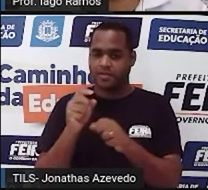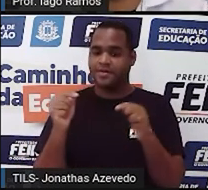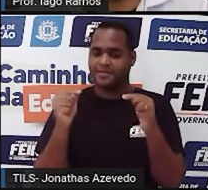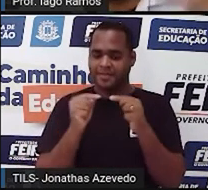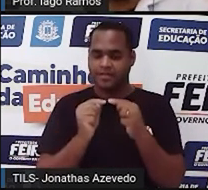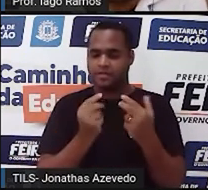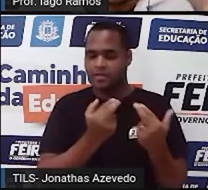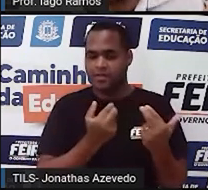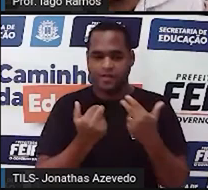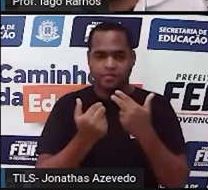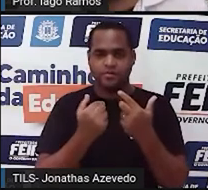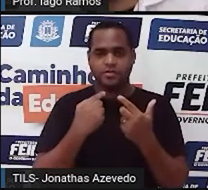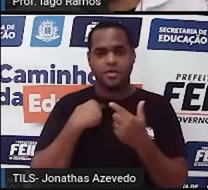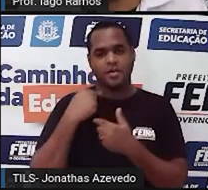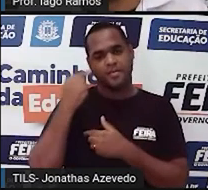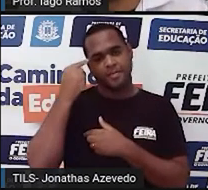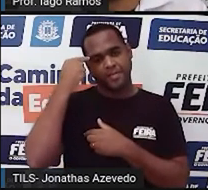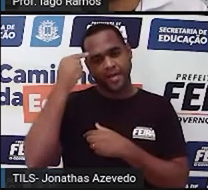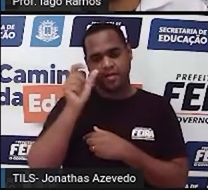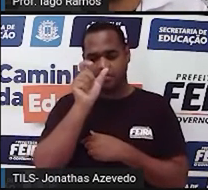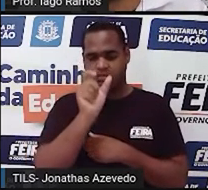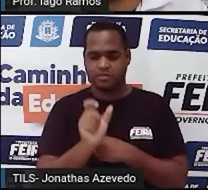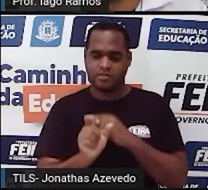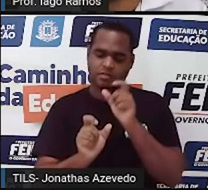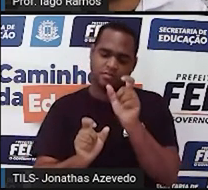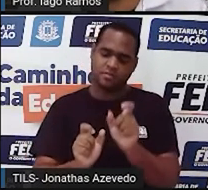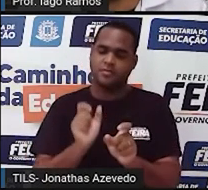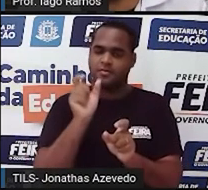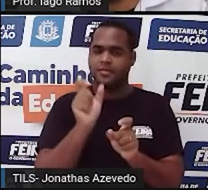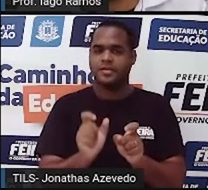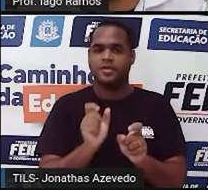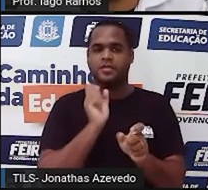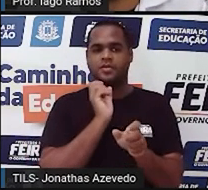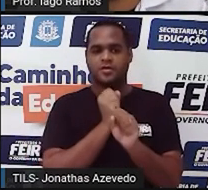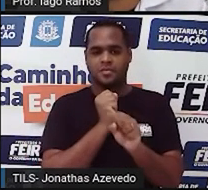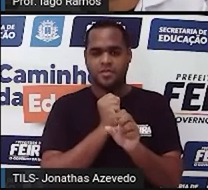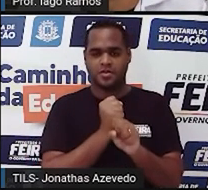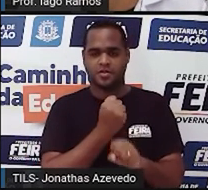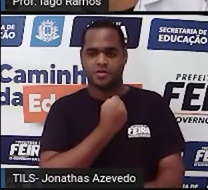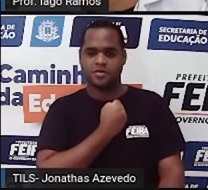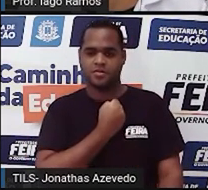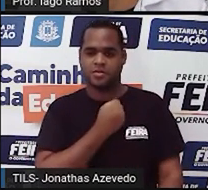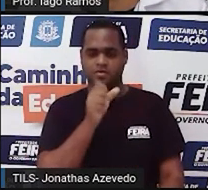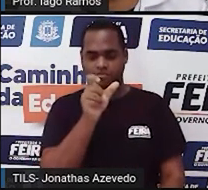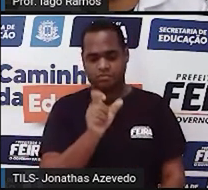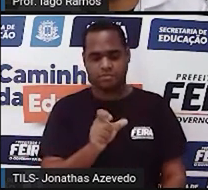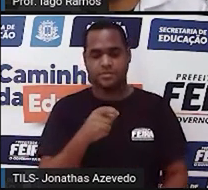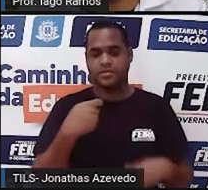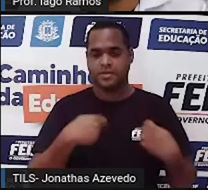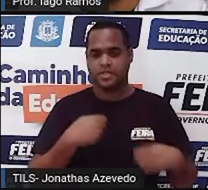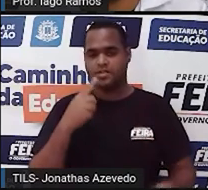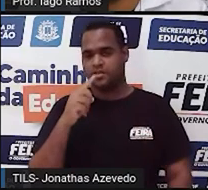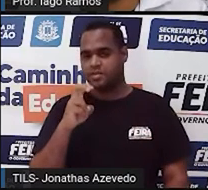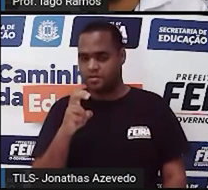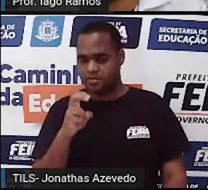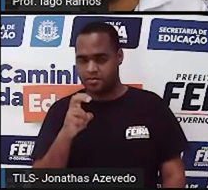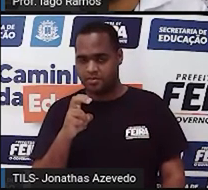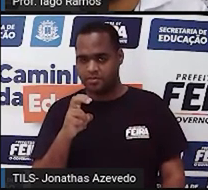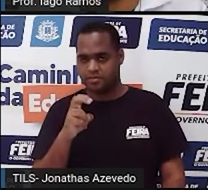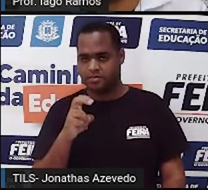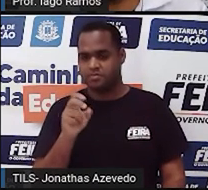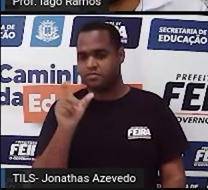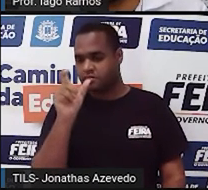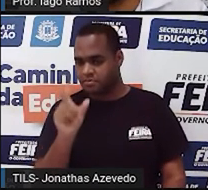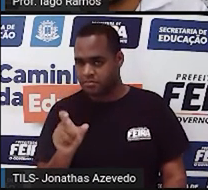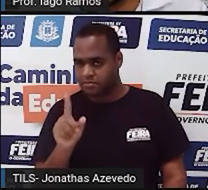se a gente pensar em pé quando somar os números aqui em pé na coluna tem que dar 15. Nessa